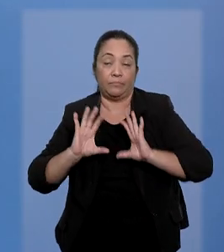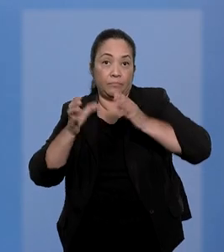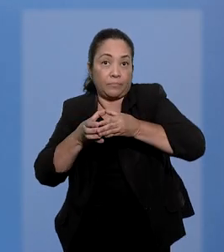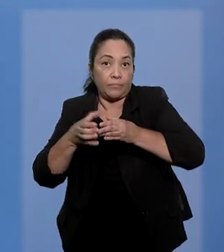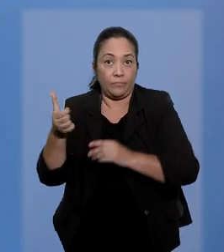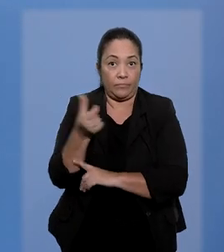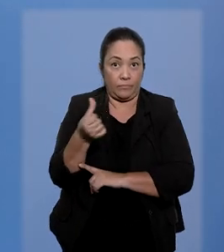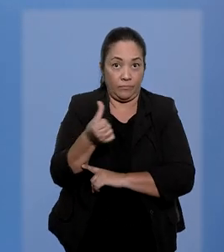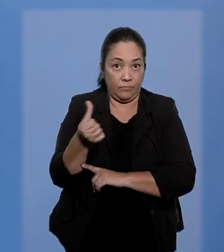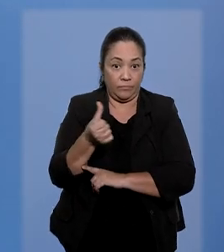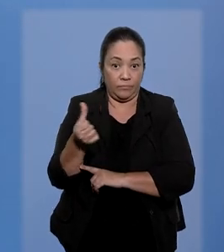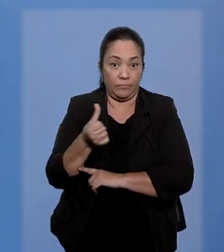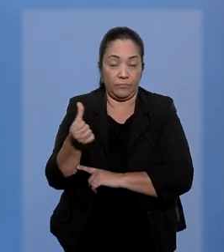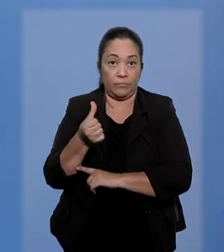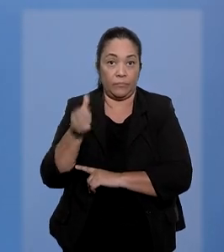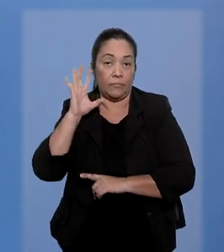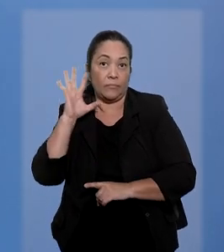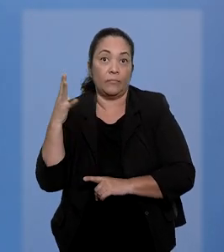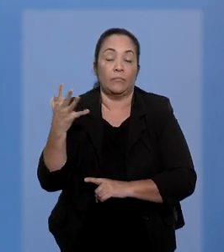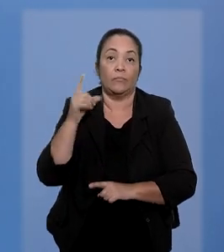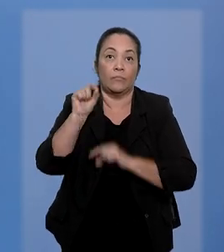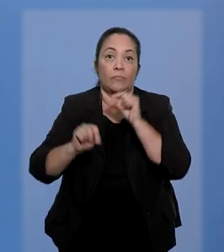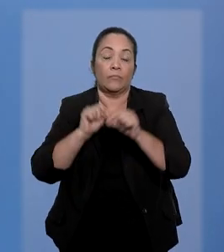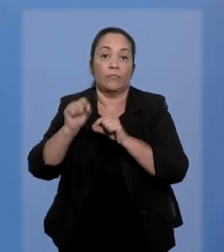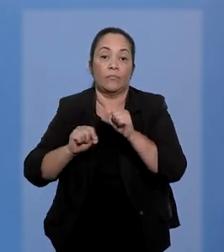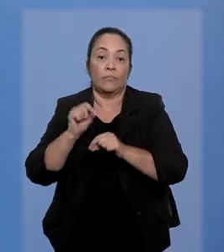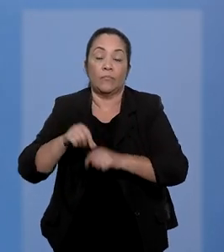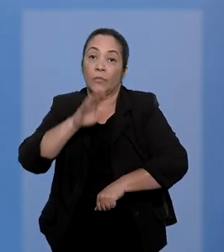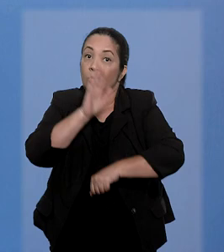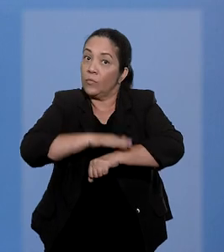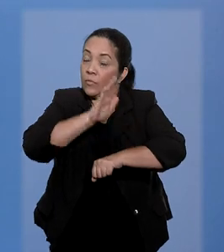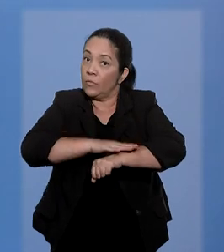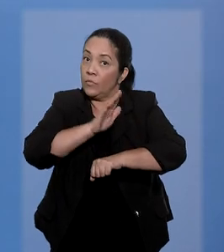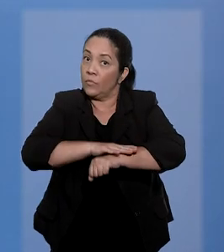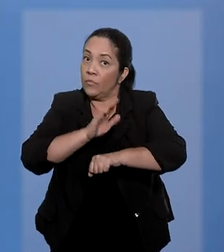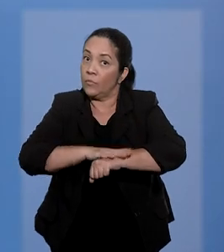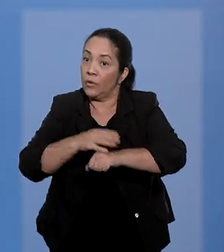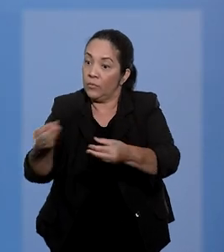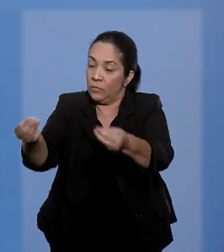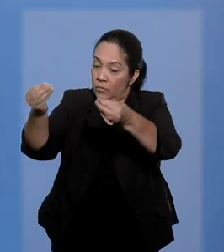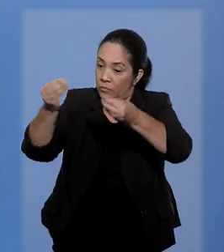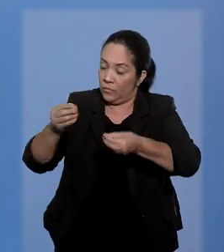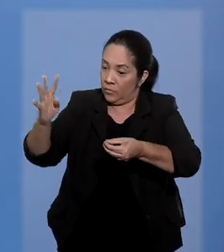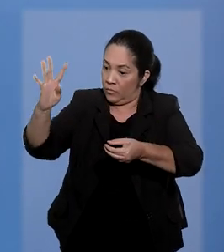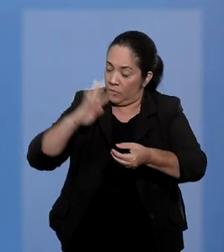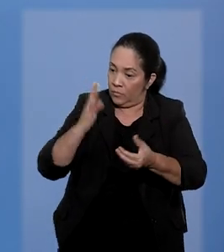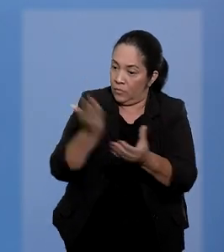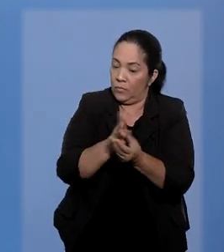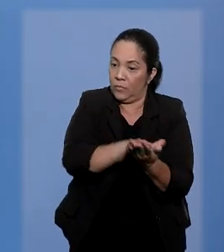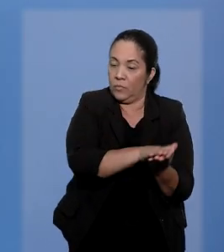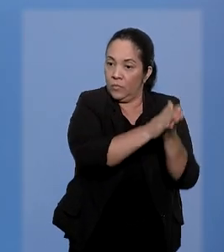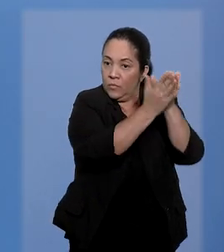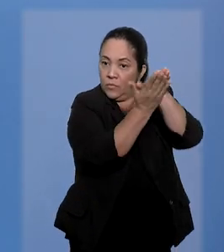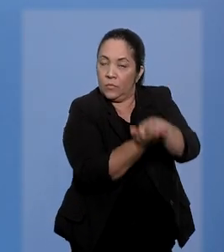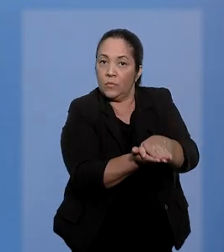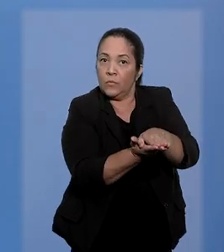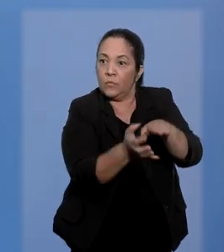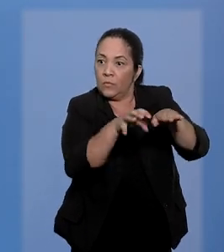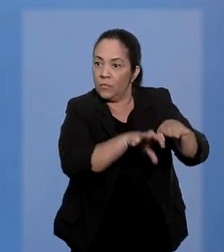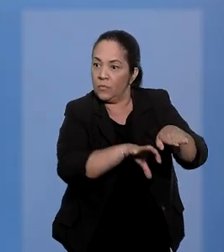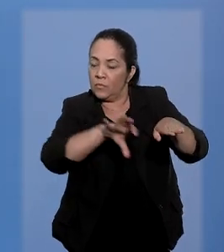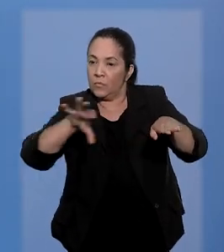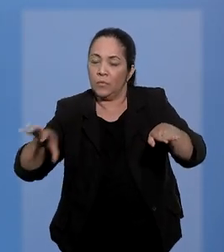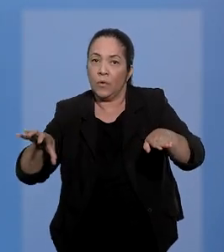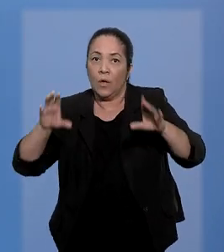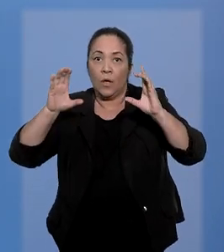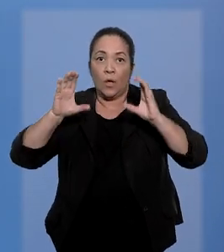sexta turma reestabeleceu decisão de primeira instância que, no ato do recebimento de denúncia, promoveu a desclassificação